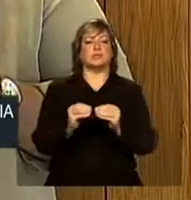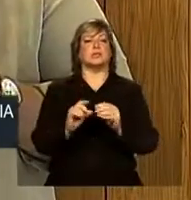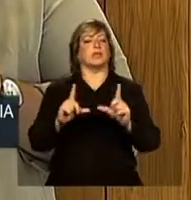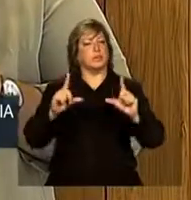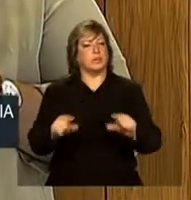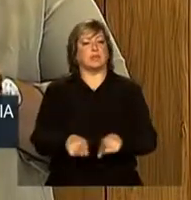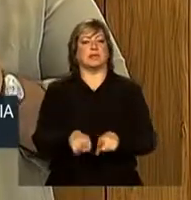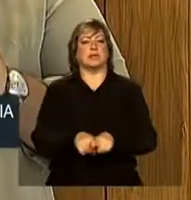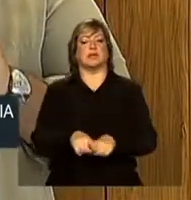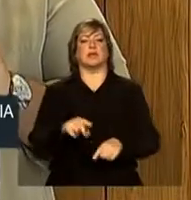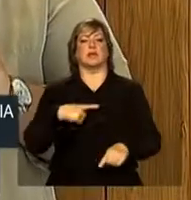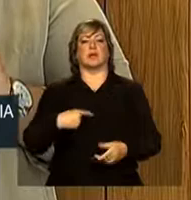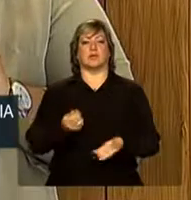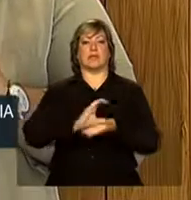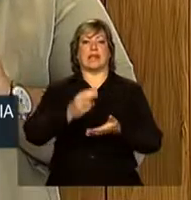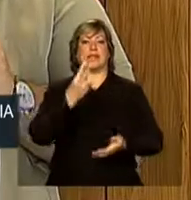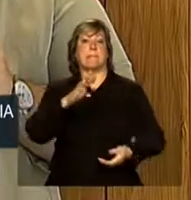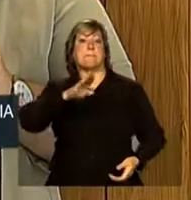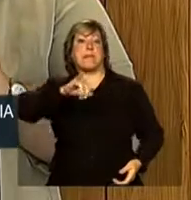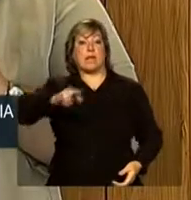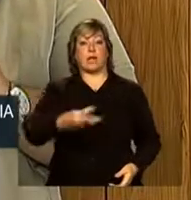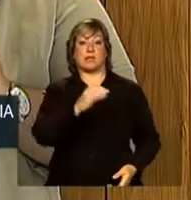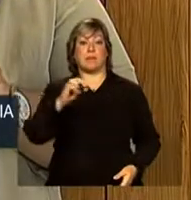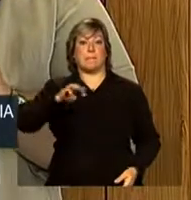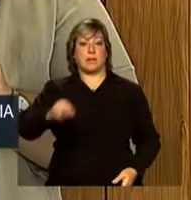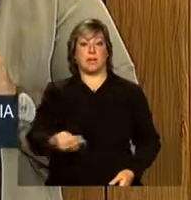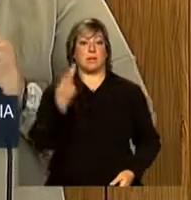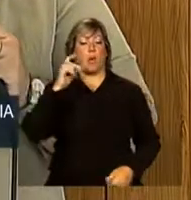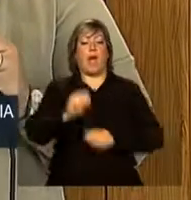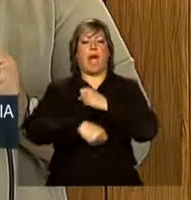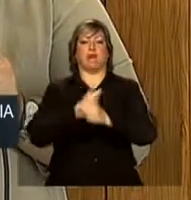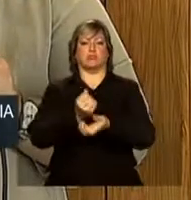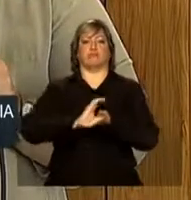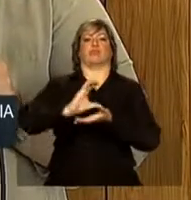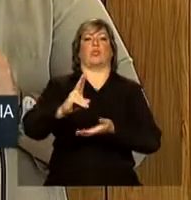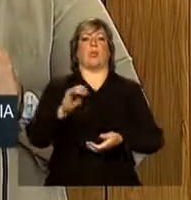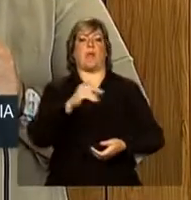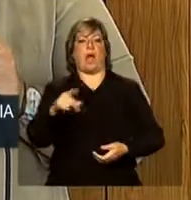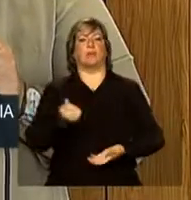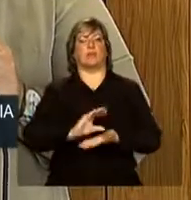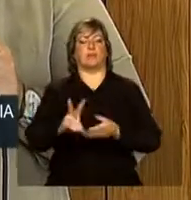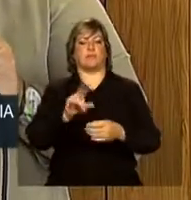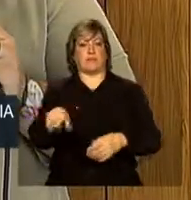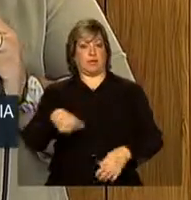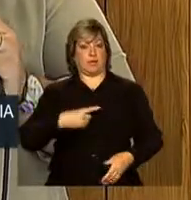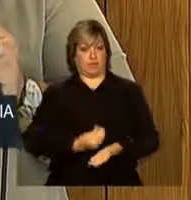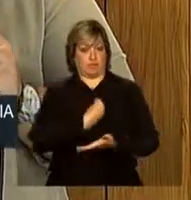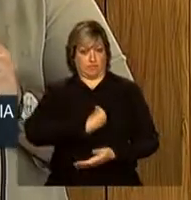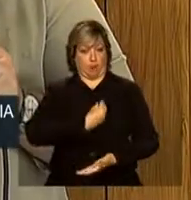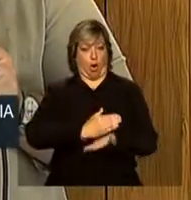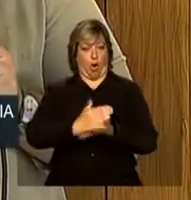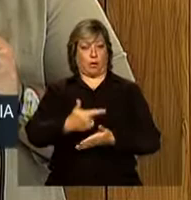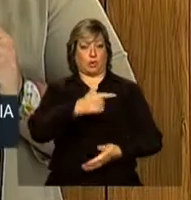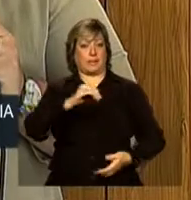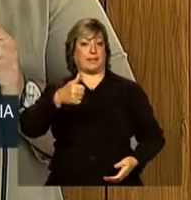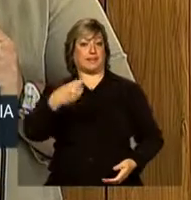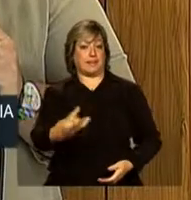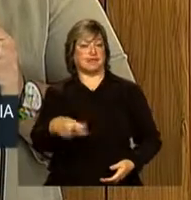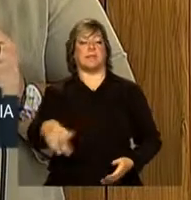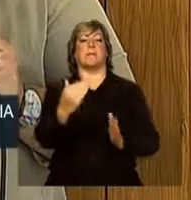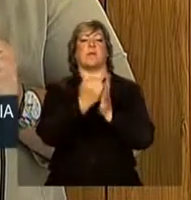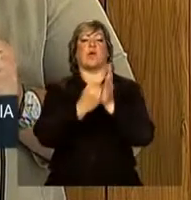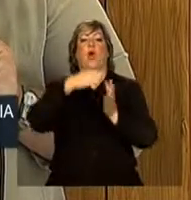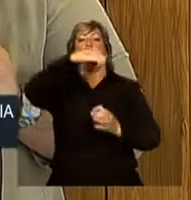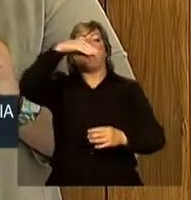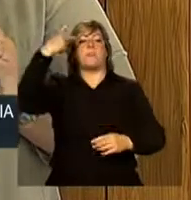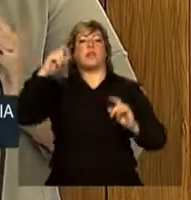investimento da União de 3 bilhões e 300 milhões de reais por ano. A mudança na tarifa começa a valer a partir de 2013. E o programa